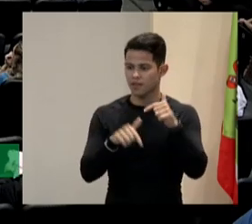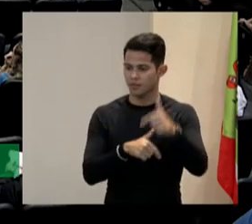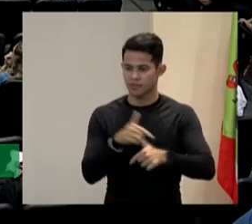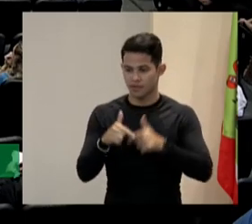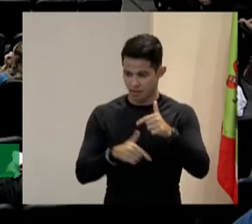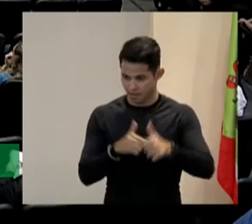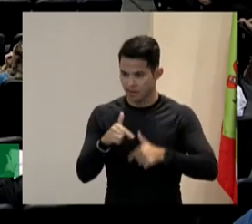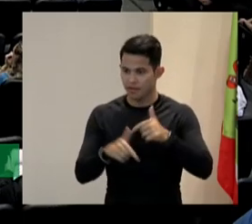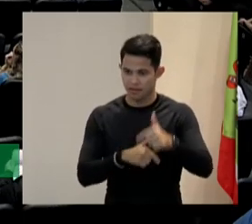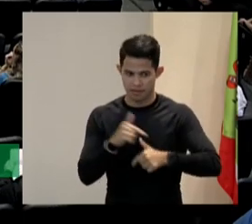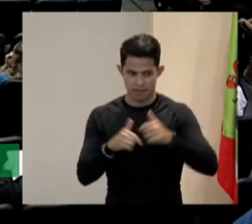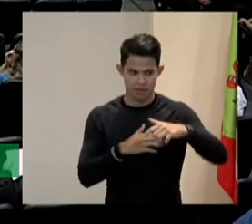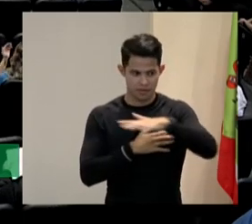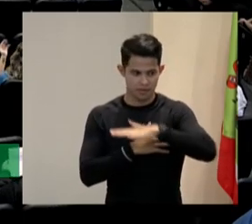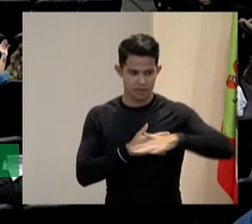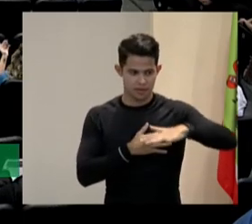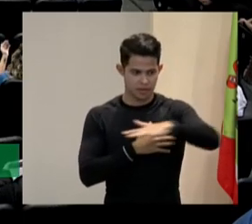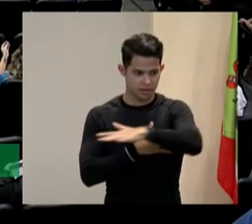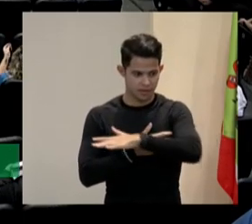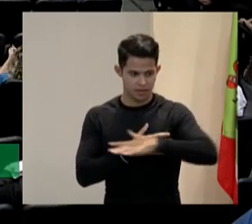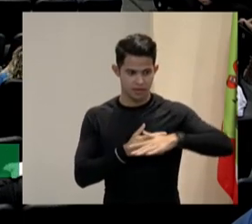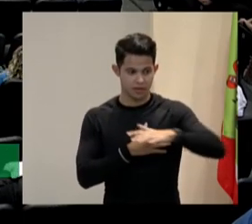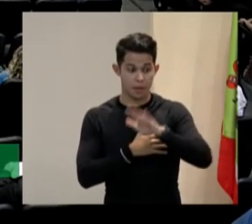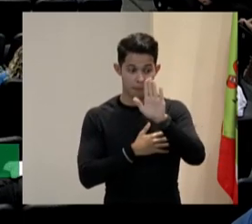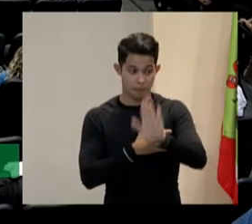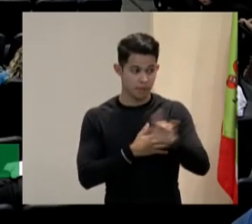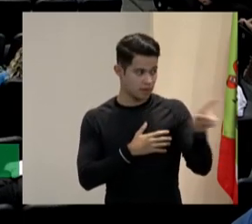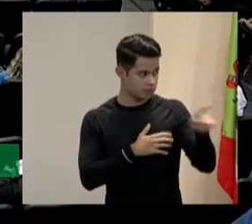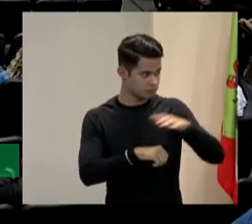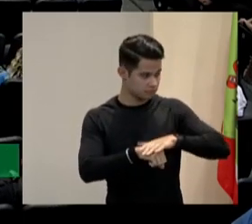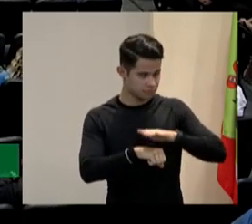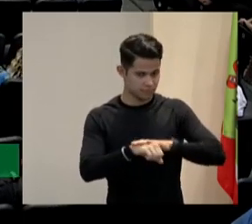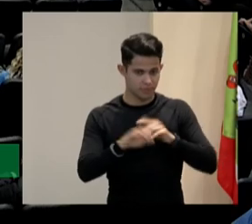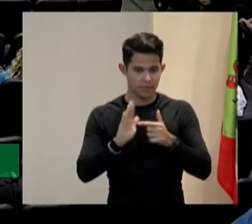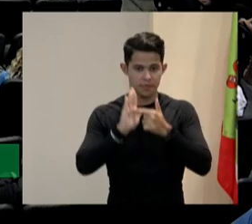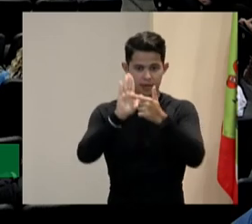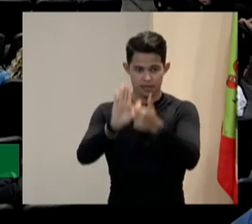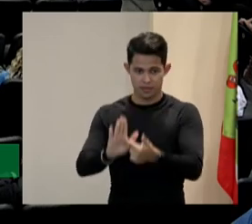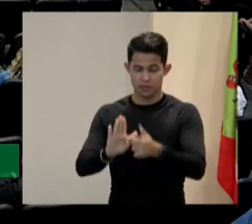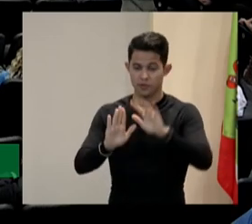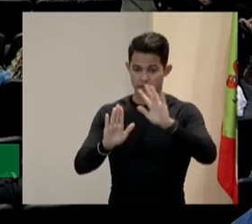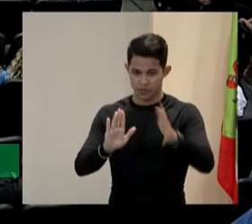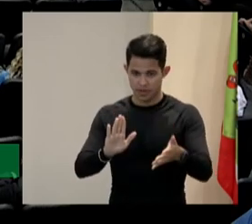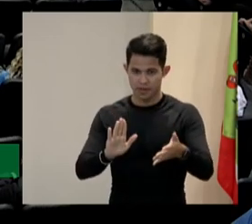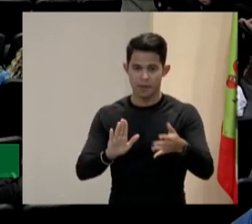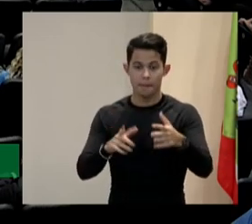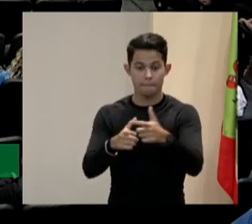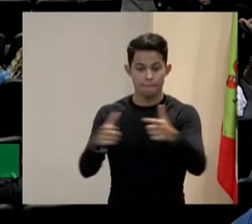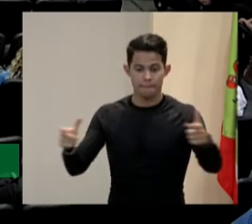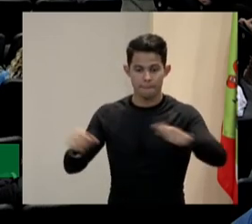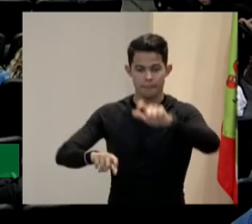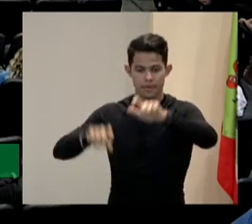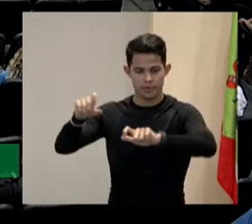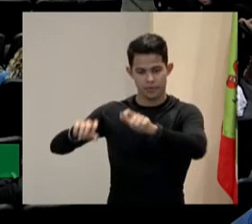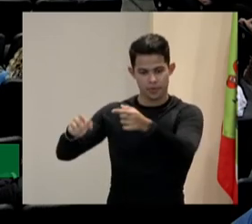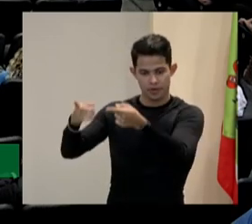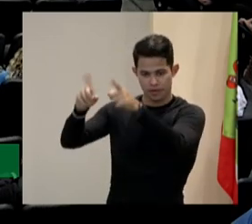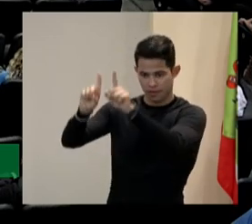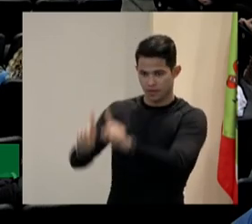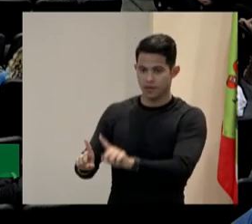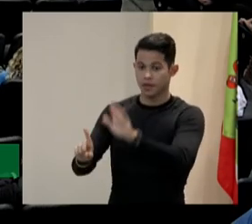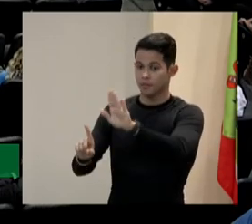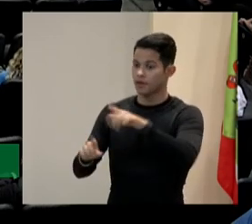trabalho mas é aquela questão que tu colocou no início são na maioria são pessoas com deficiência que não